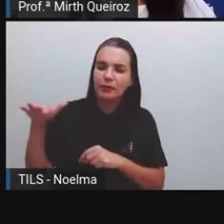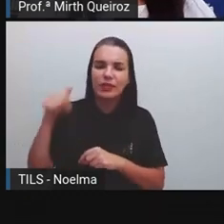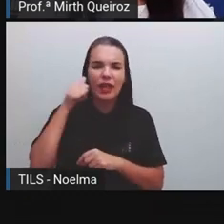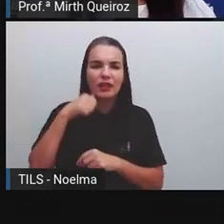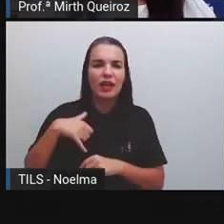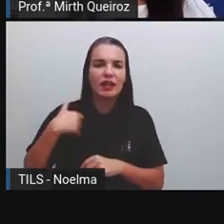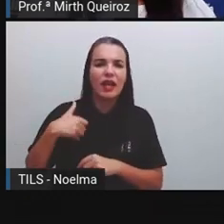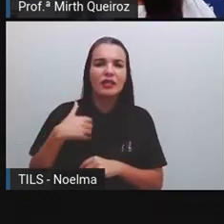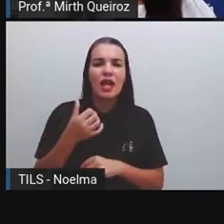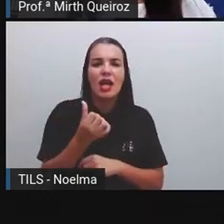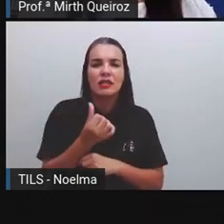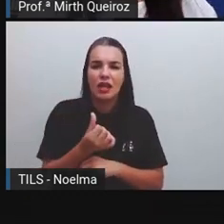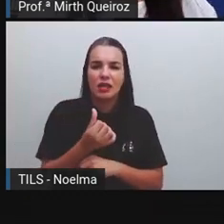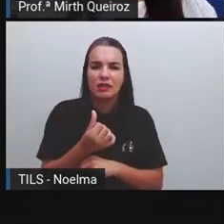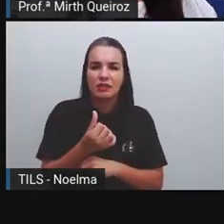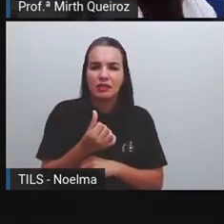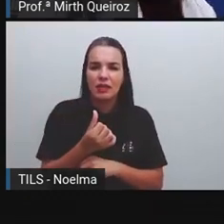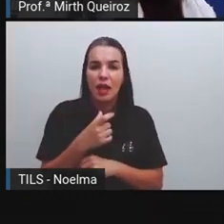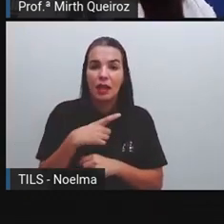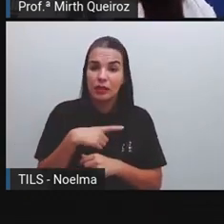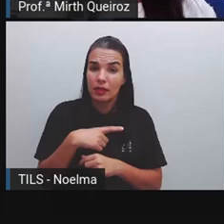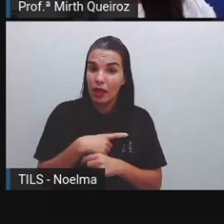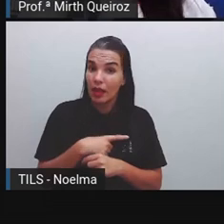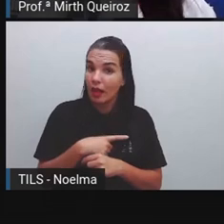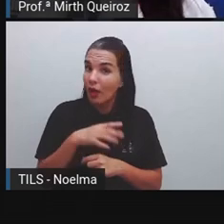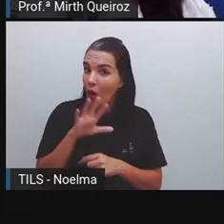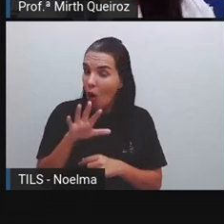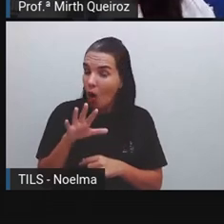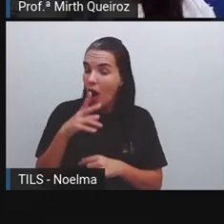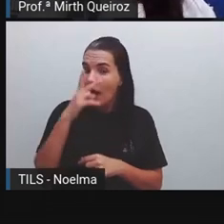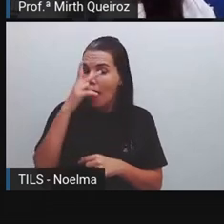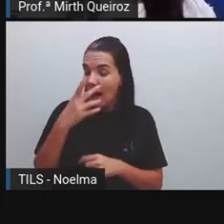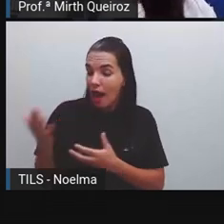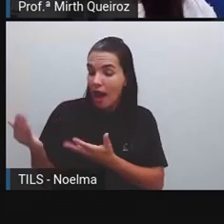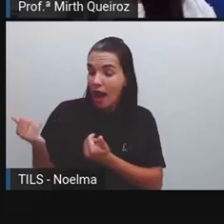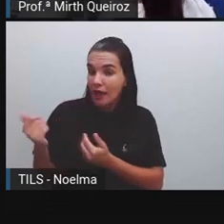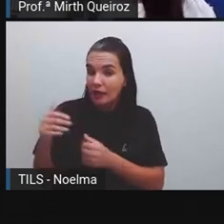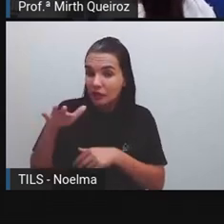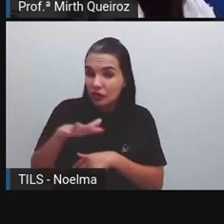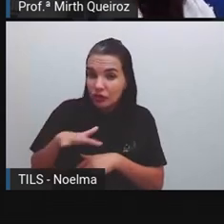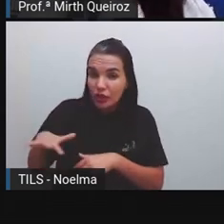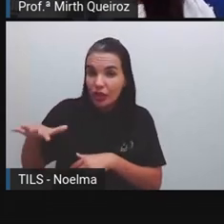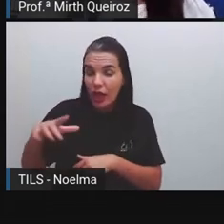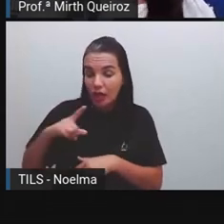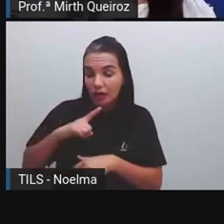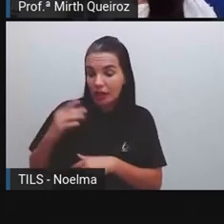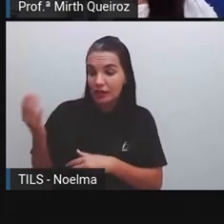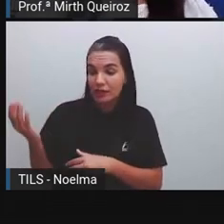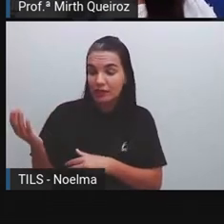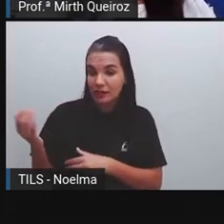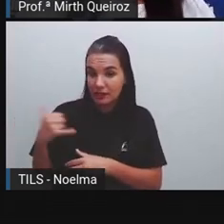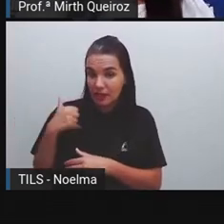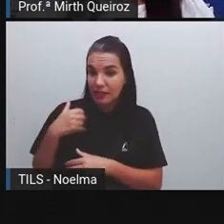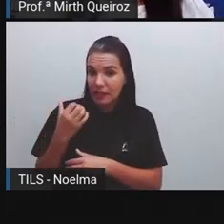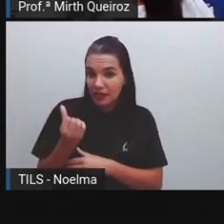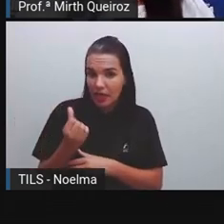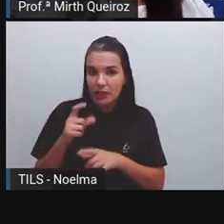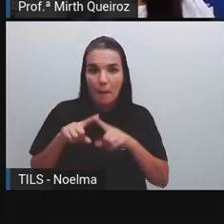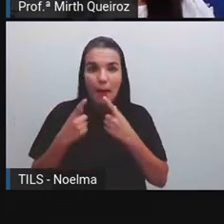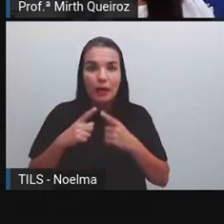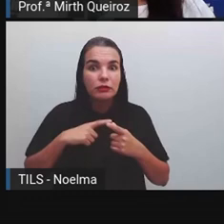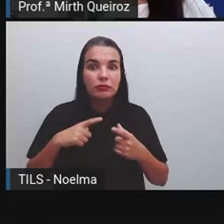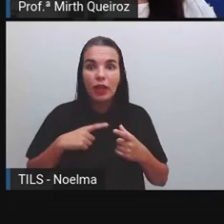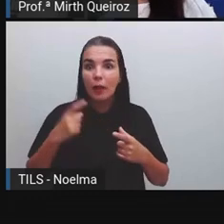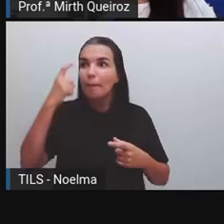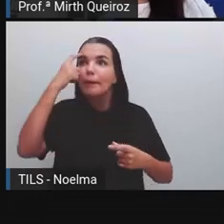aproximadamente seis anos. Imagina aí, uma criança de seis anos de idade, mas ela tem um pensamento reflectivo, ela começa a questionar a realidade